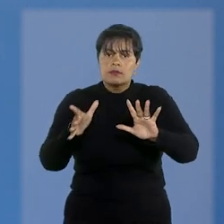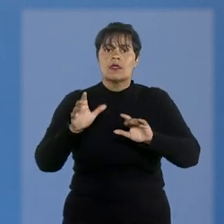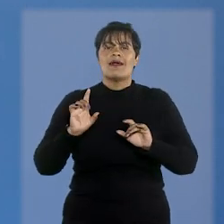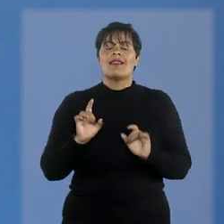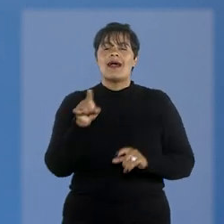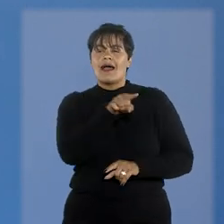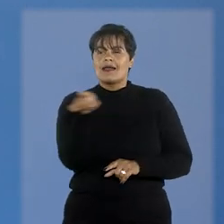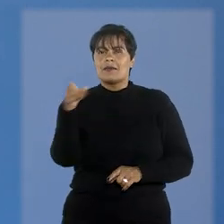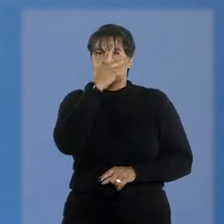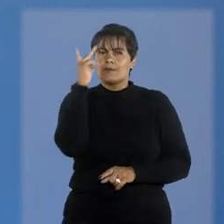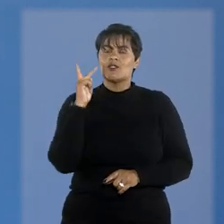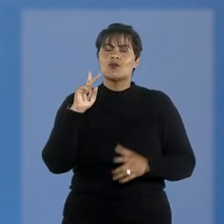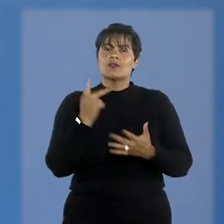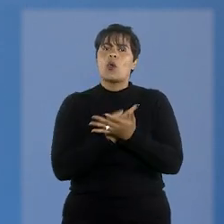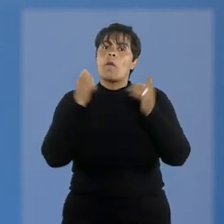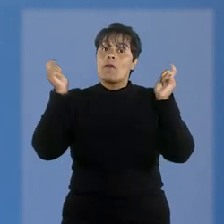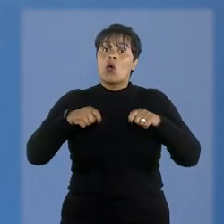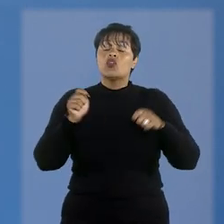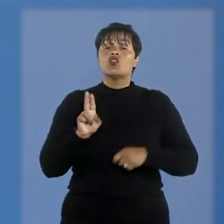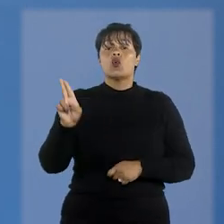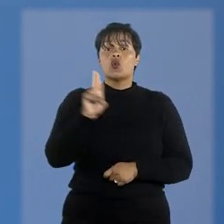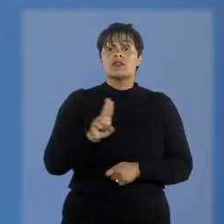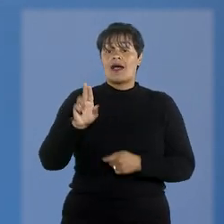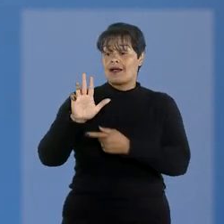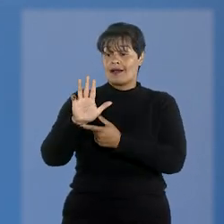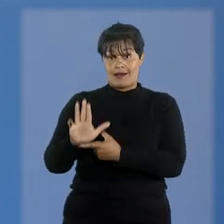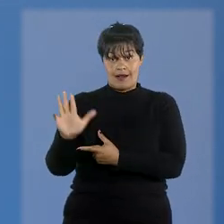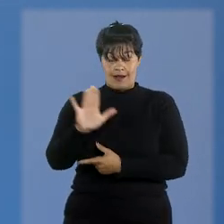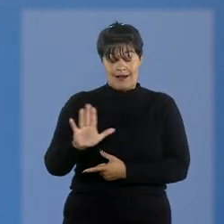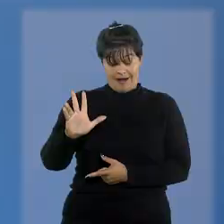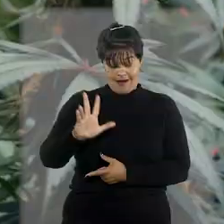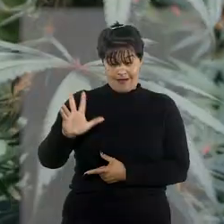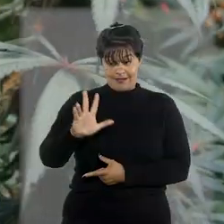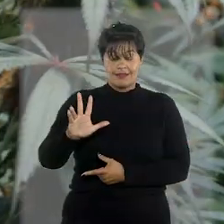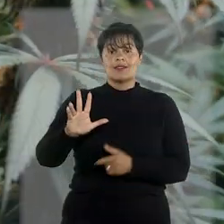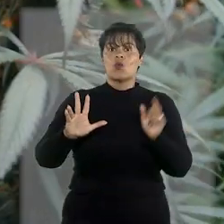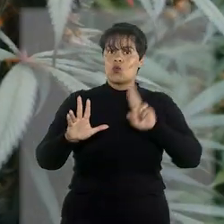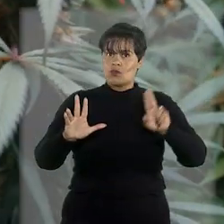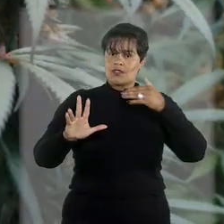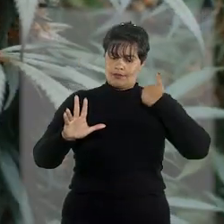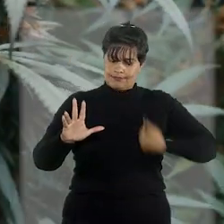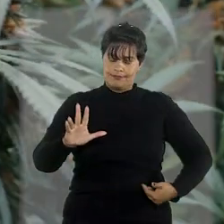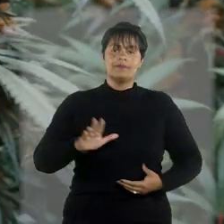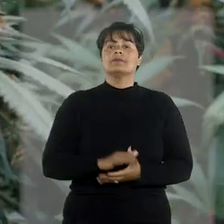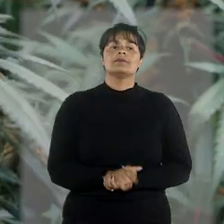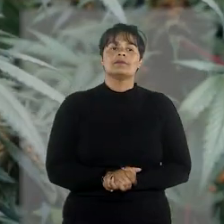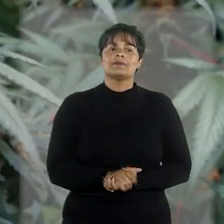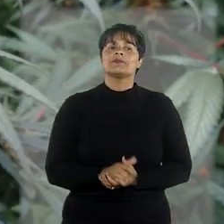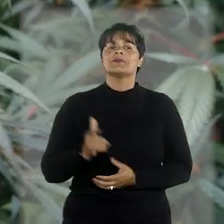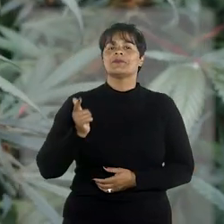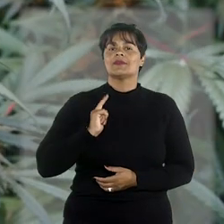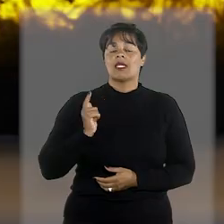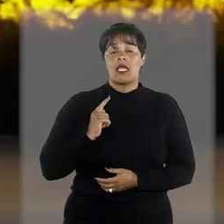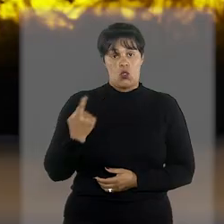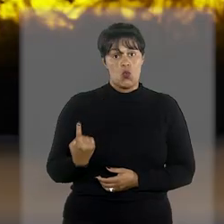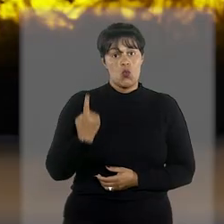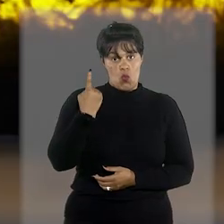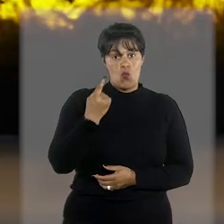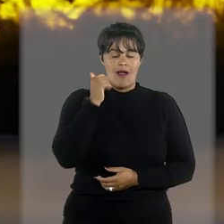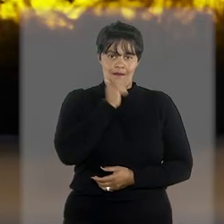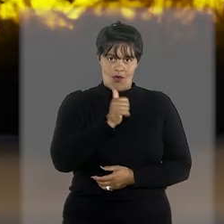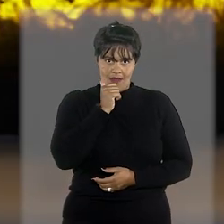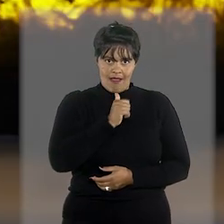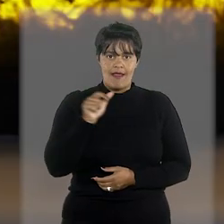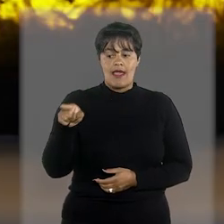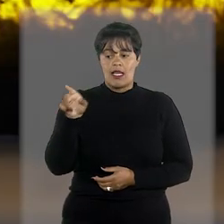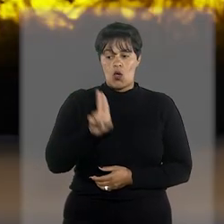pacientes para o cultivo de cannabis com fins medicinais. Um dos casos envolve uma paciente que faz terapia